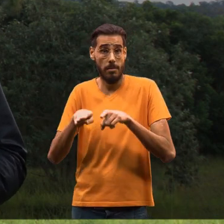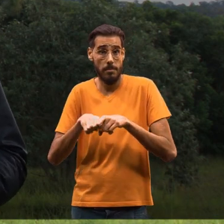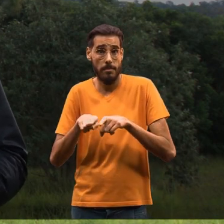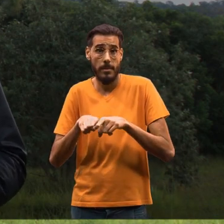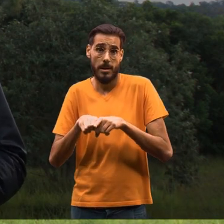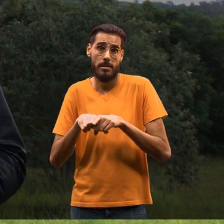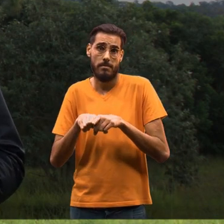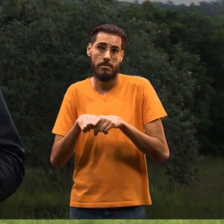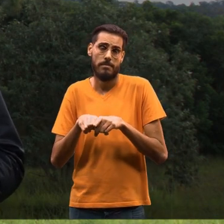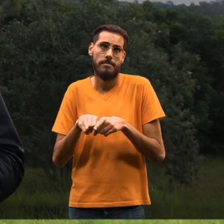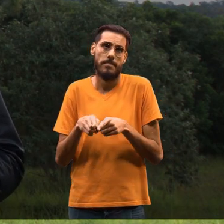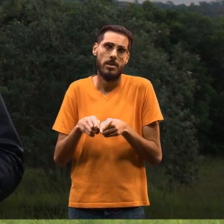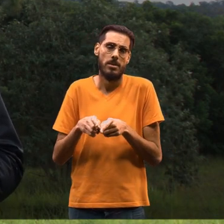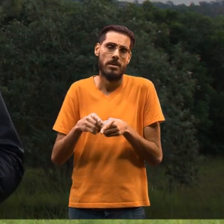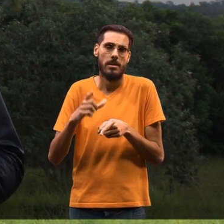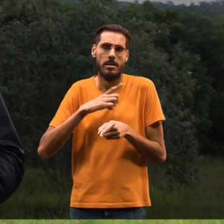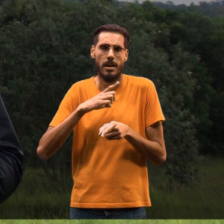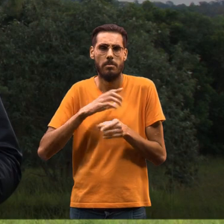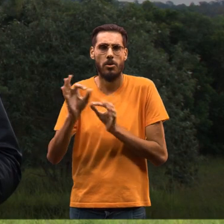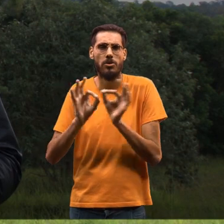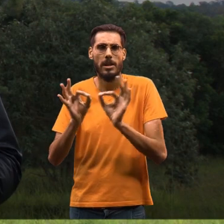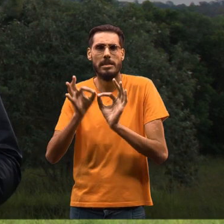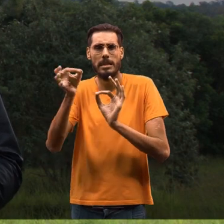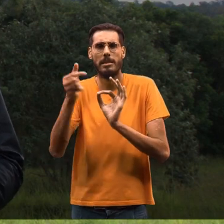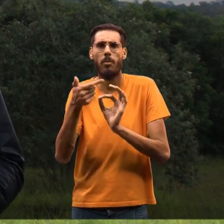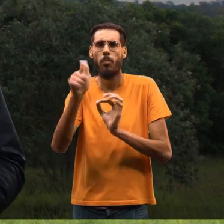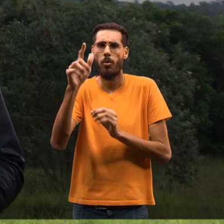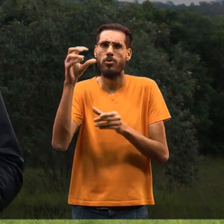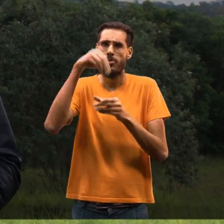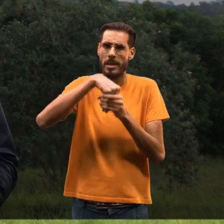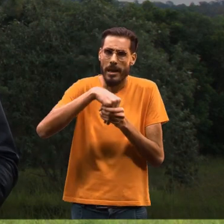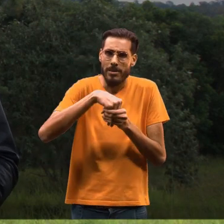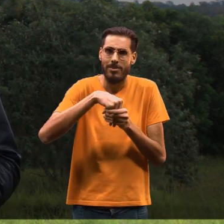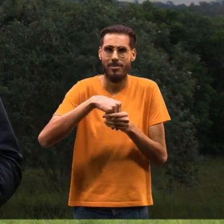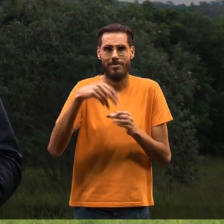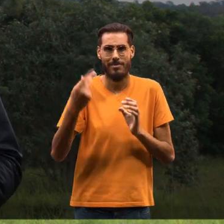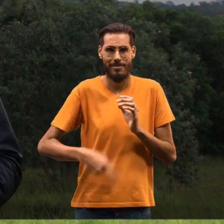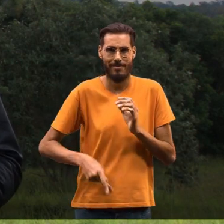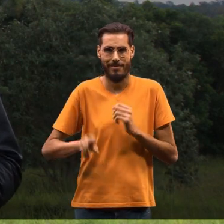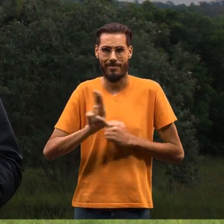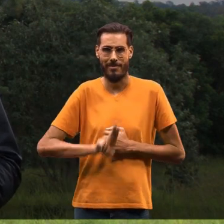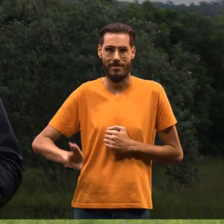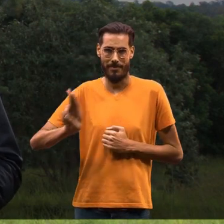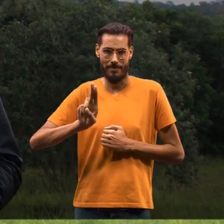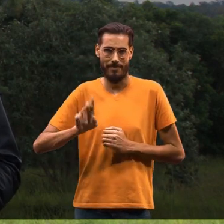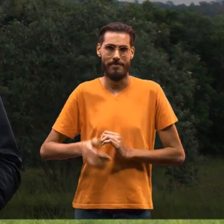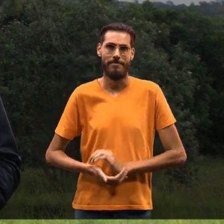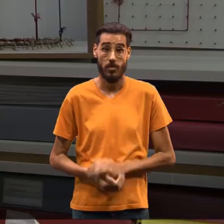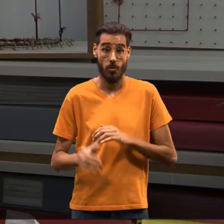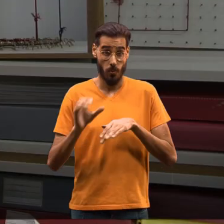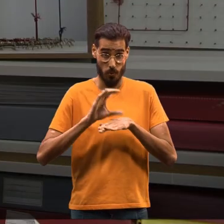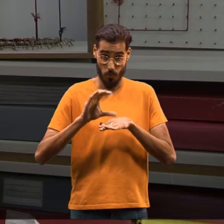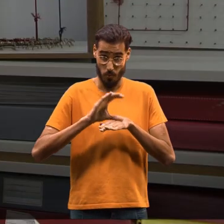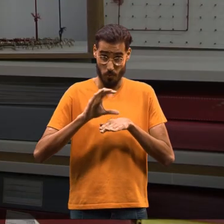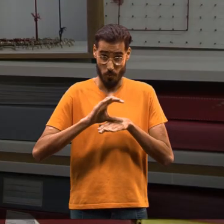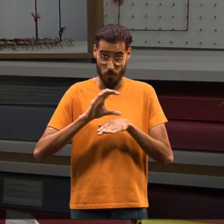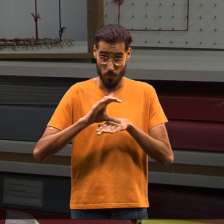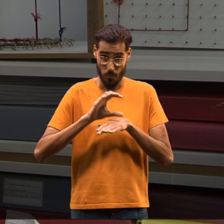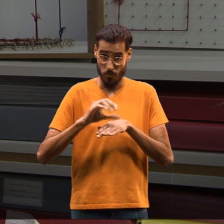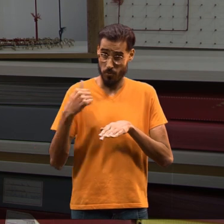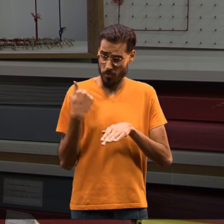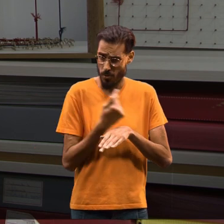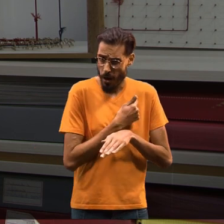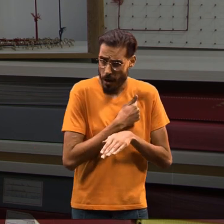Além, é craga de outros projetos de extensão que são criados aqui dentro do próprio ambiente universitário. O nosso curso,